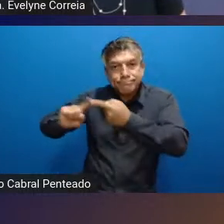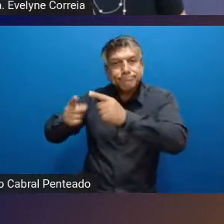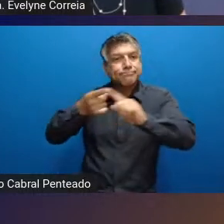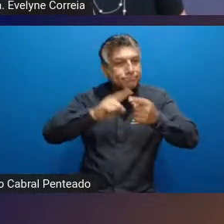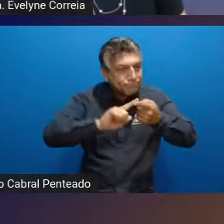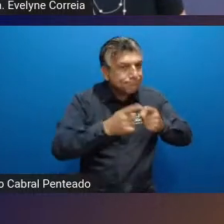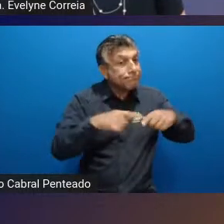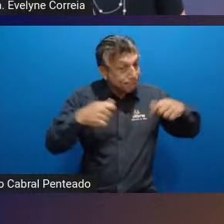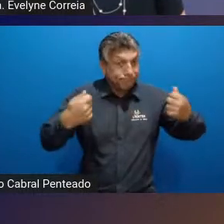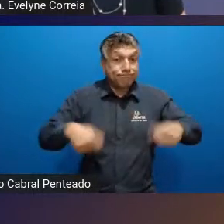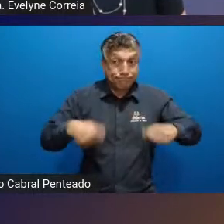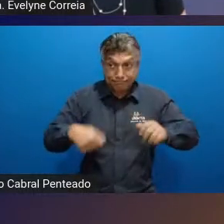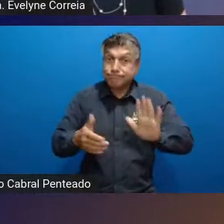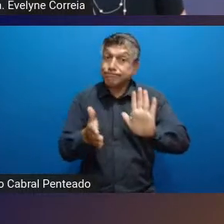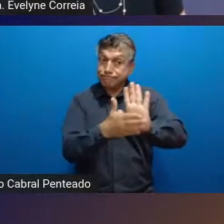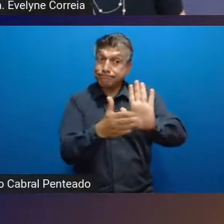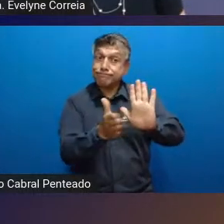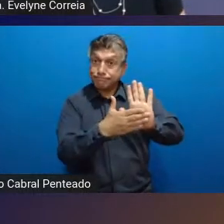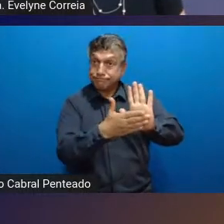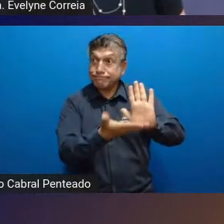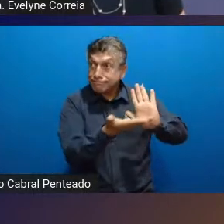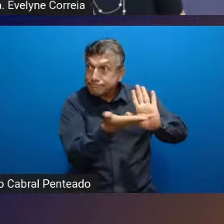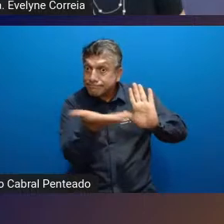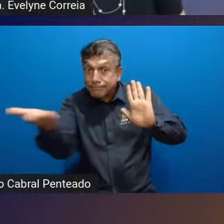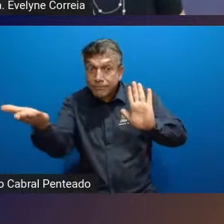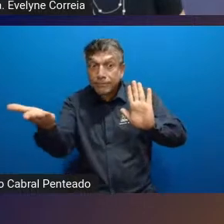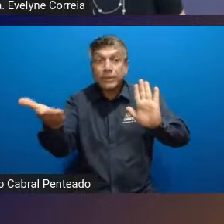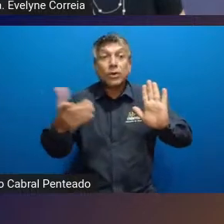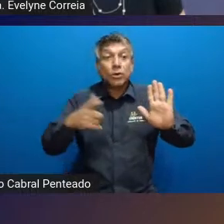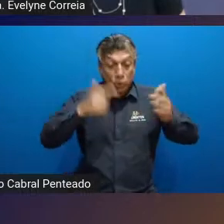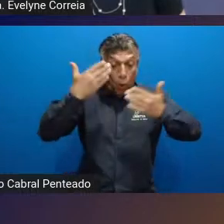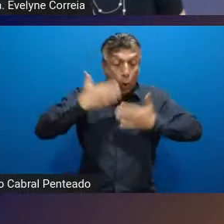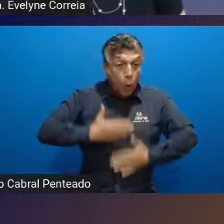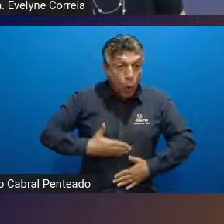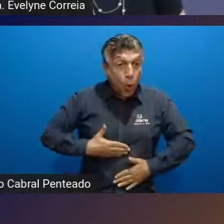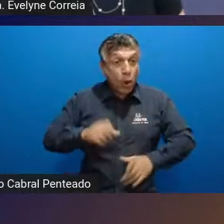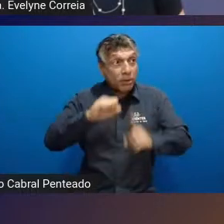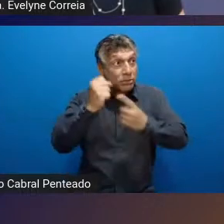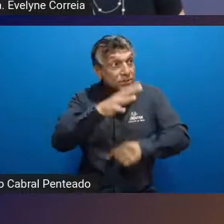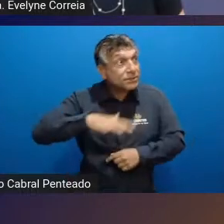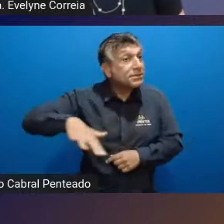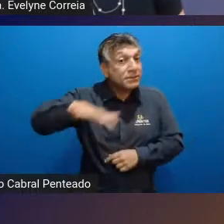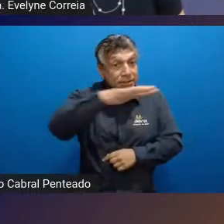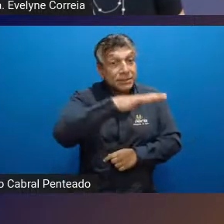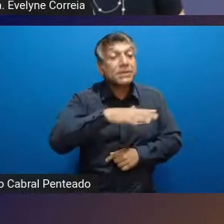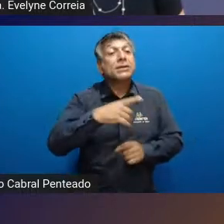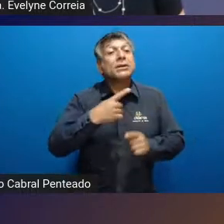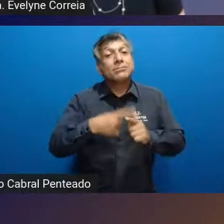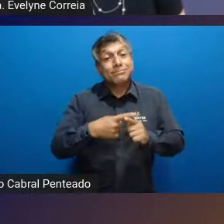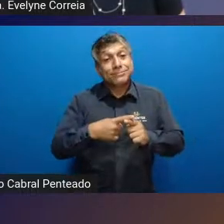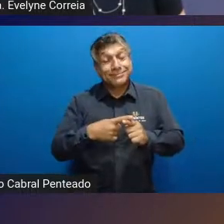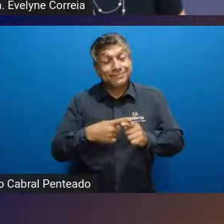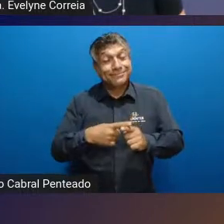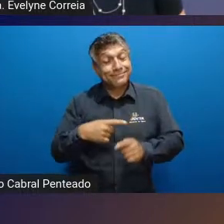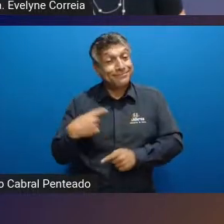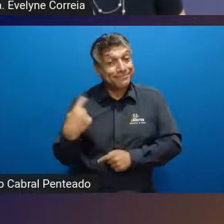a gente coloque em pauta essa discussão sobre os corpos na nossa sociedade, pra que a gente vá